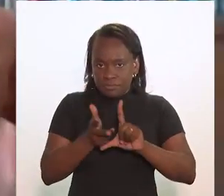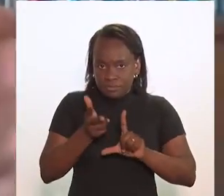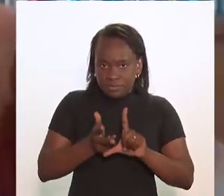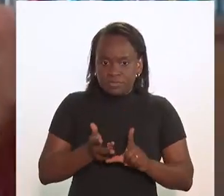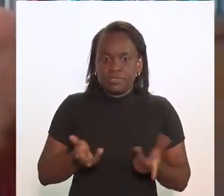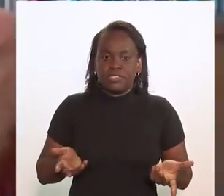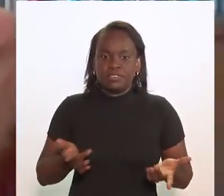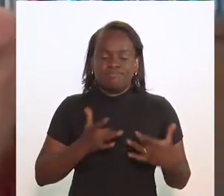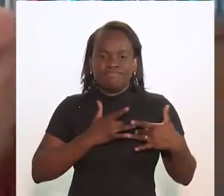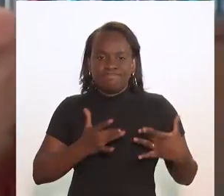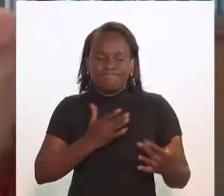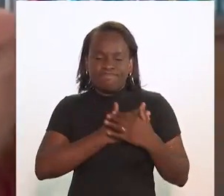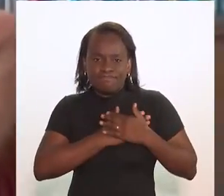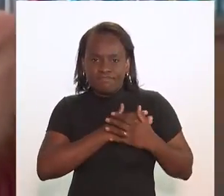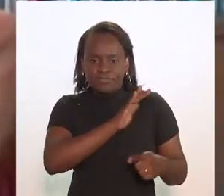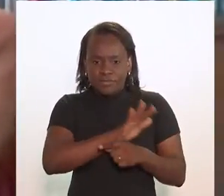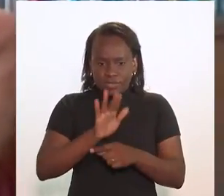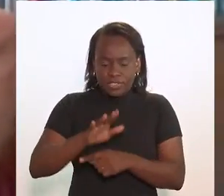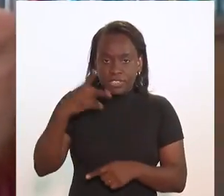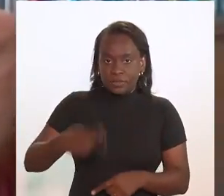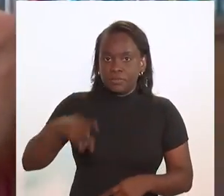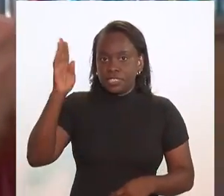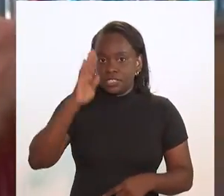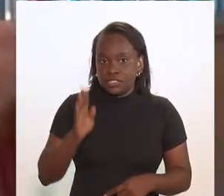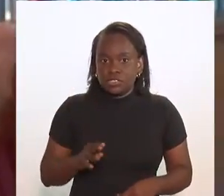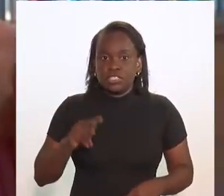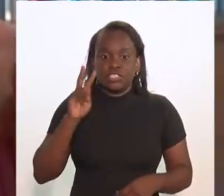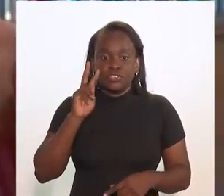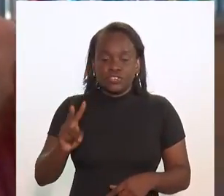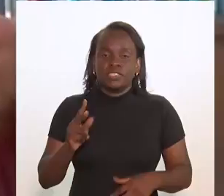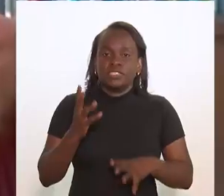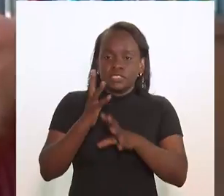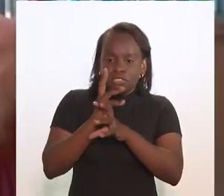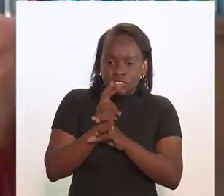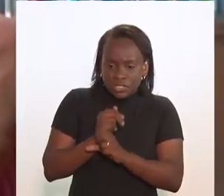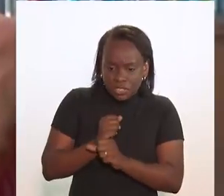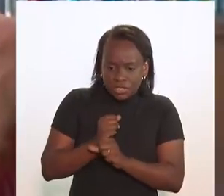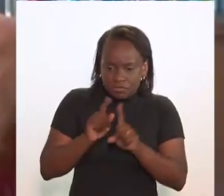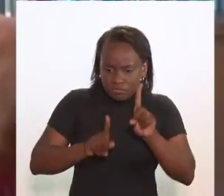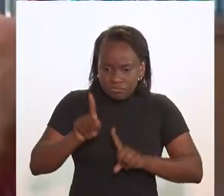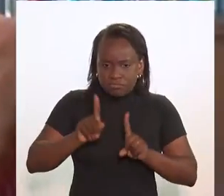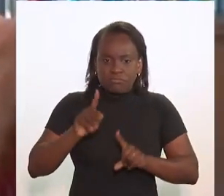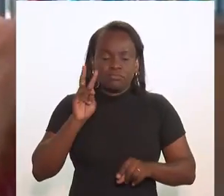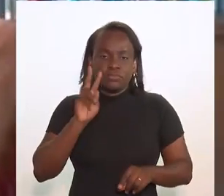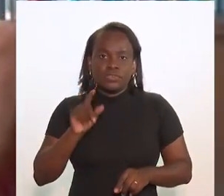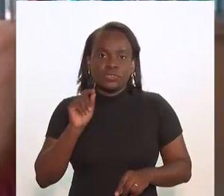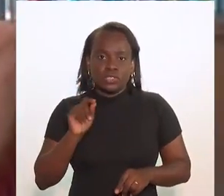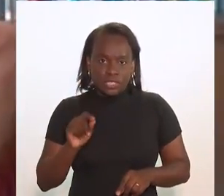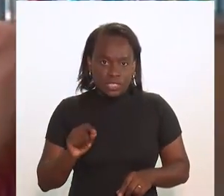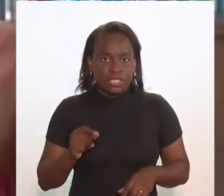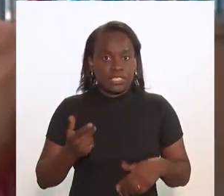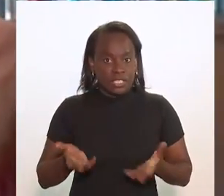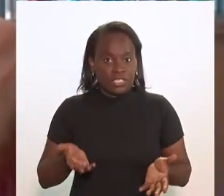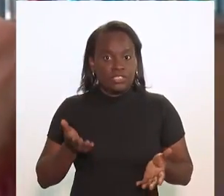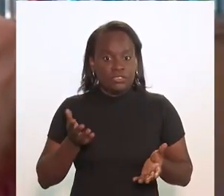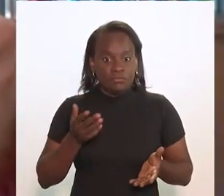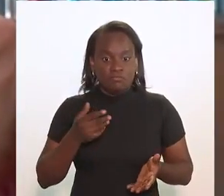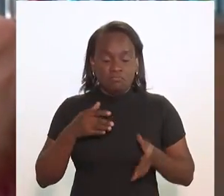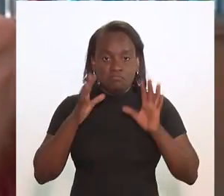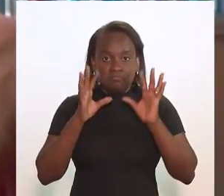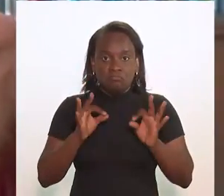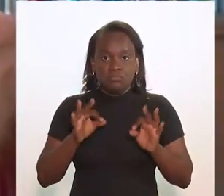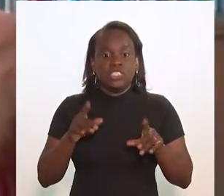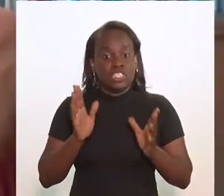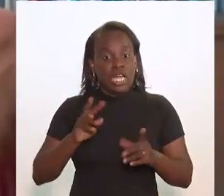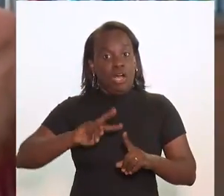lives solidárias aqui no Brasil. Eu vi um dado que me chamou muita atenção. E esse dado já deve ter